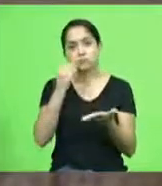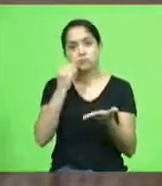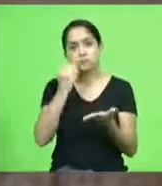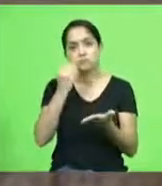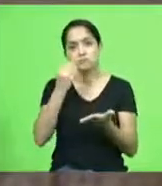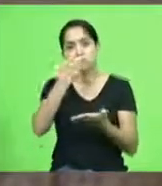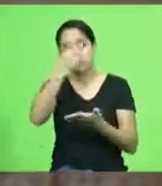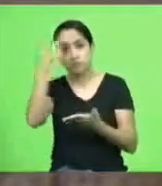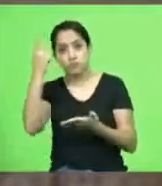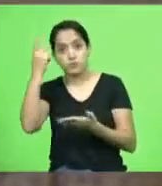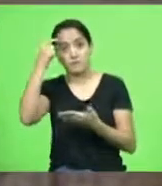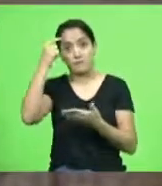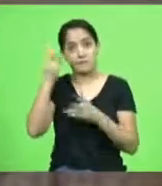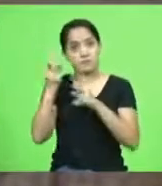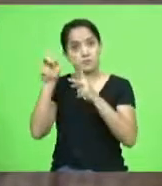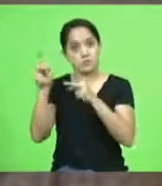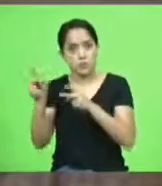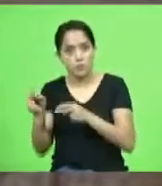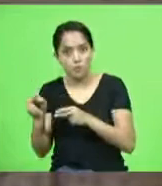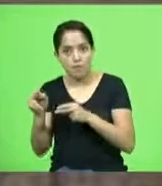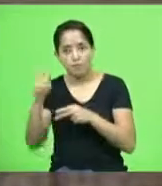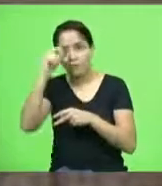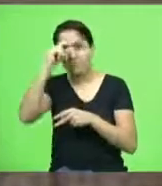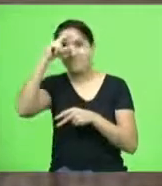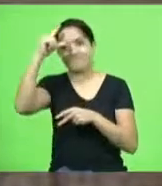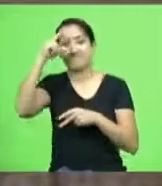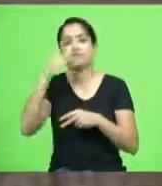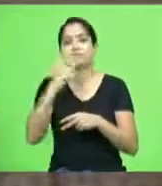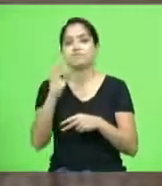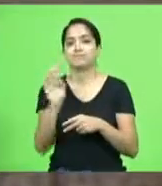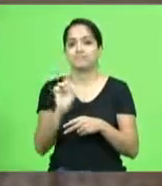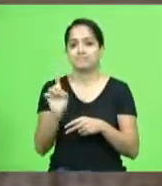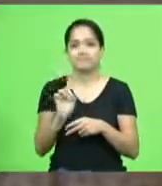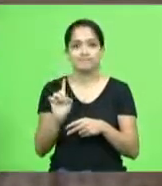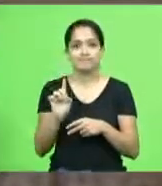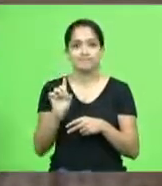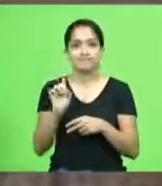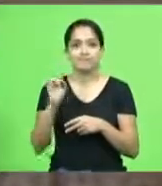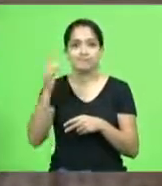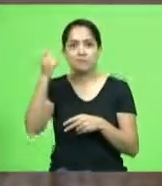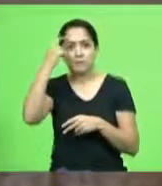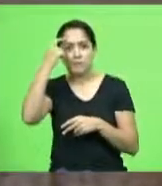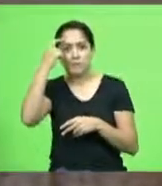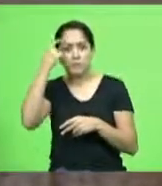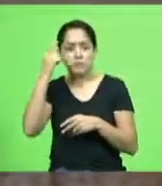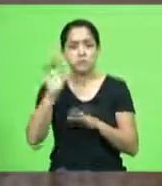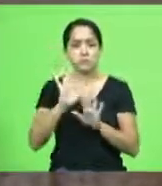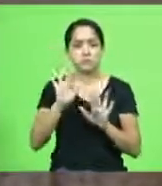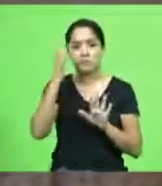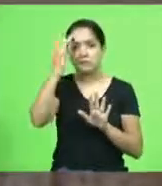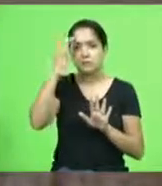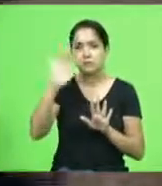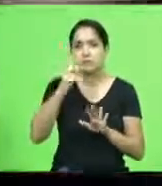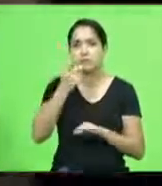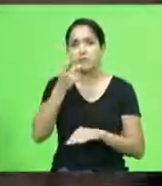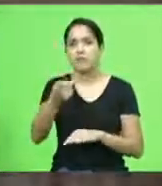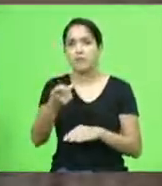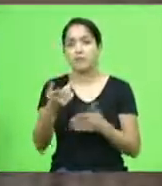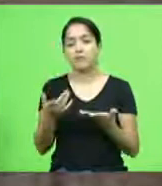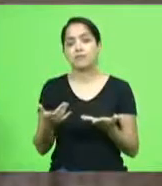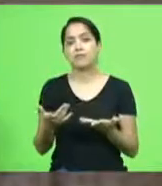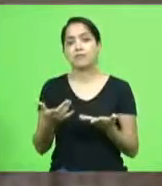forma que não tem o mínimo de conhecimento o mínimo de discernimento do que está falando só vai acarretar em